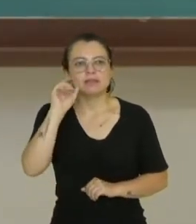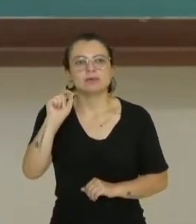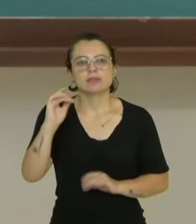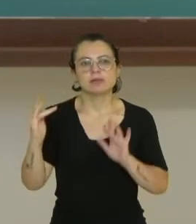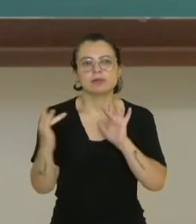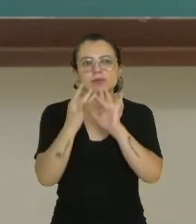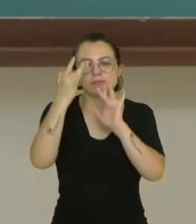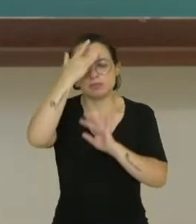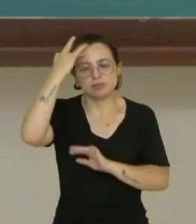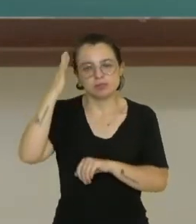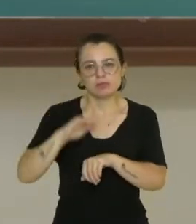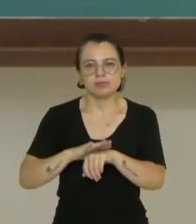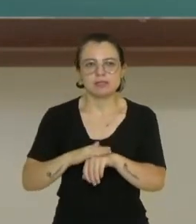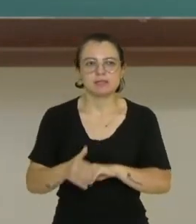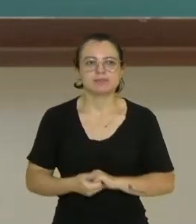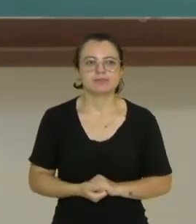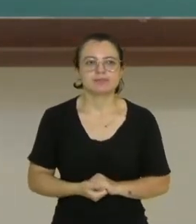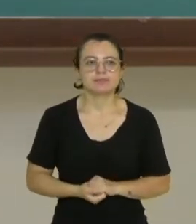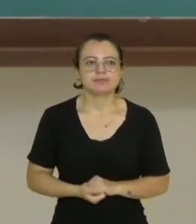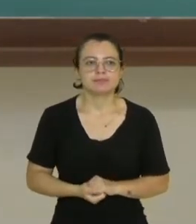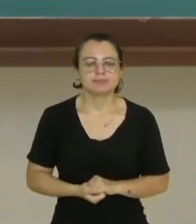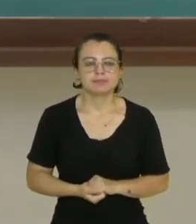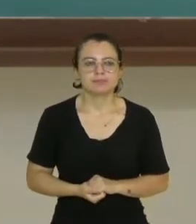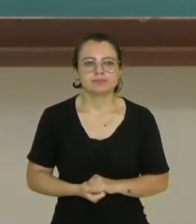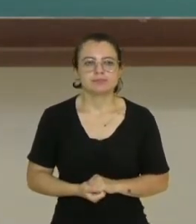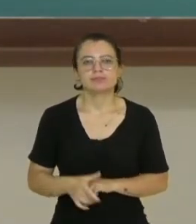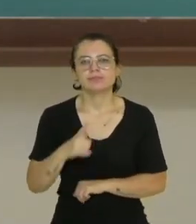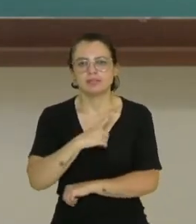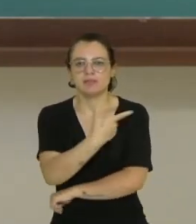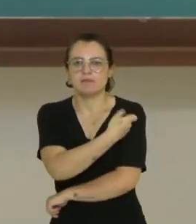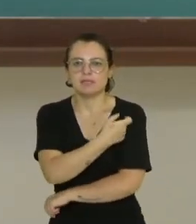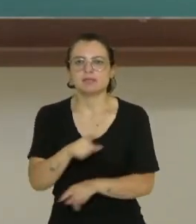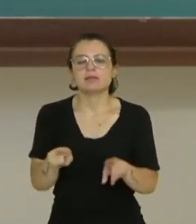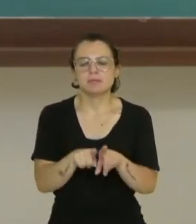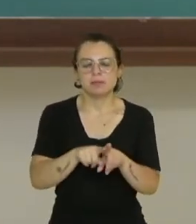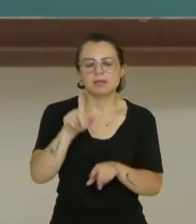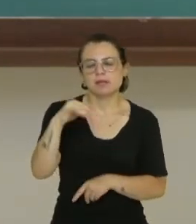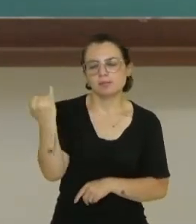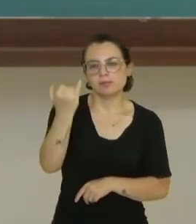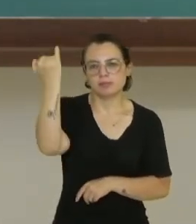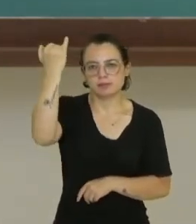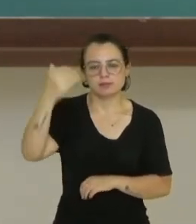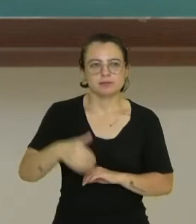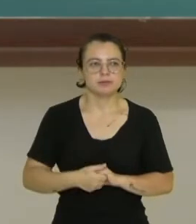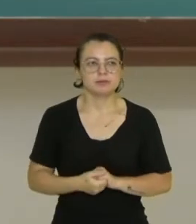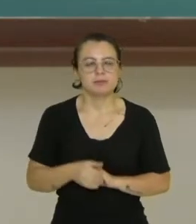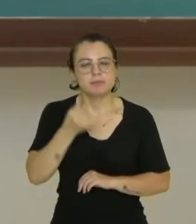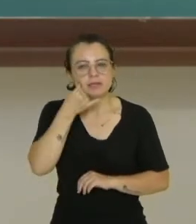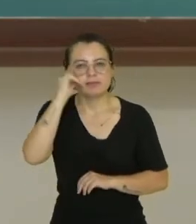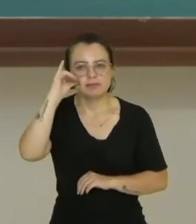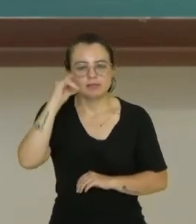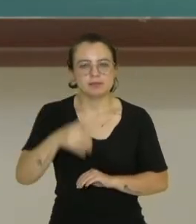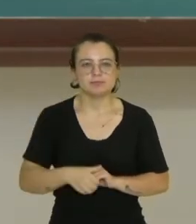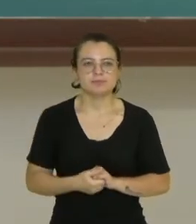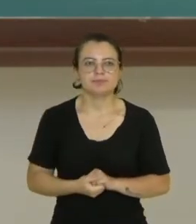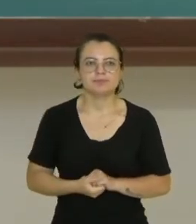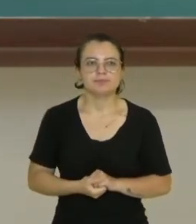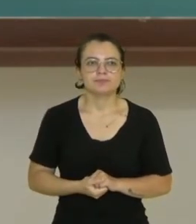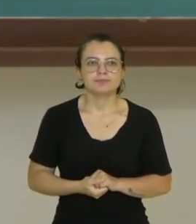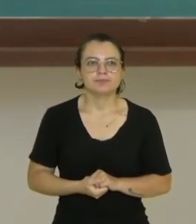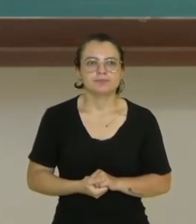o contato com pessoas doentes, tá? E a vacinação também é uma das principais formas de prevenção,